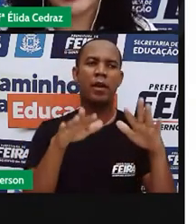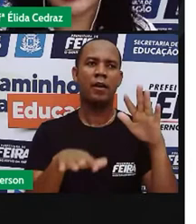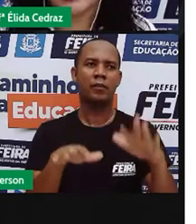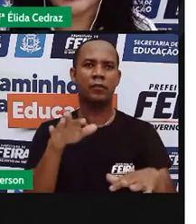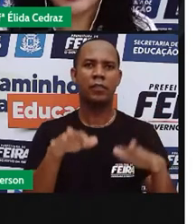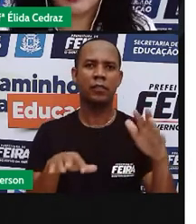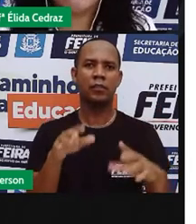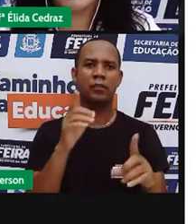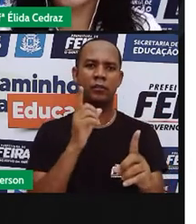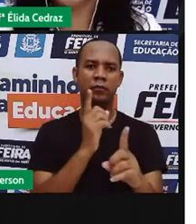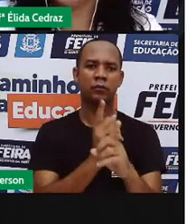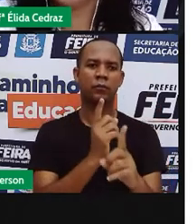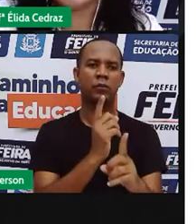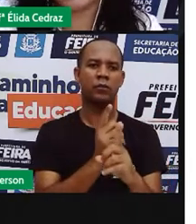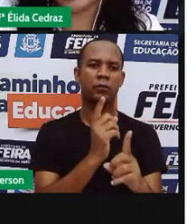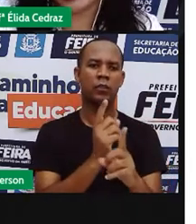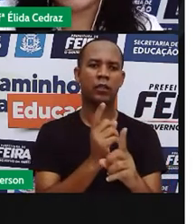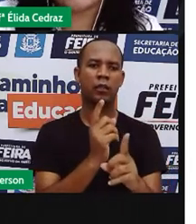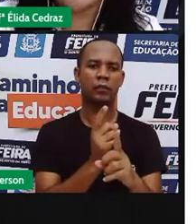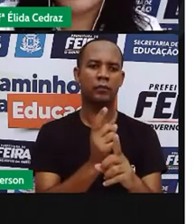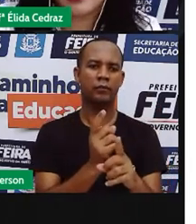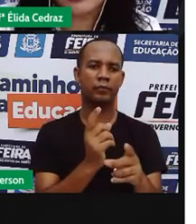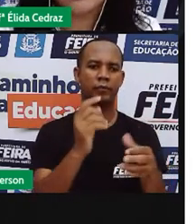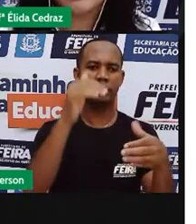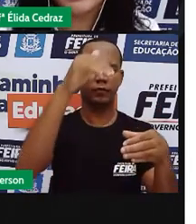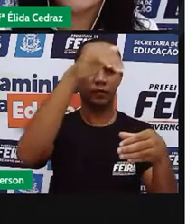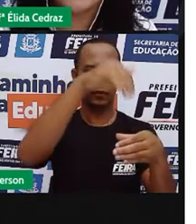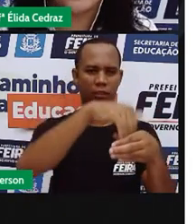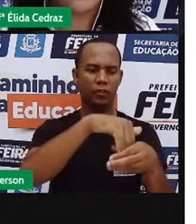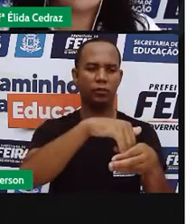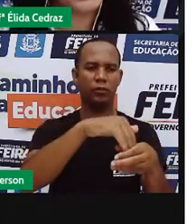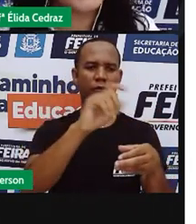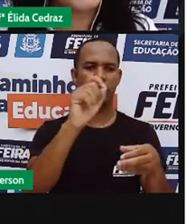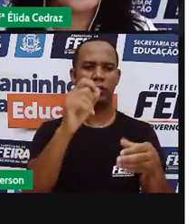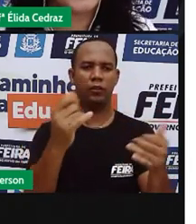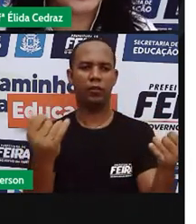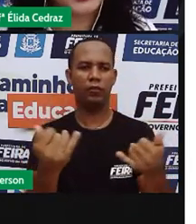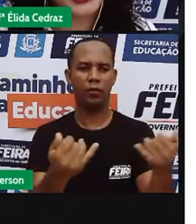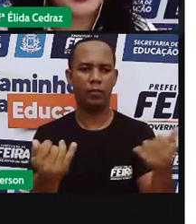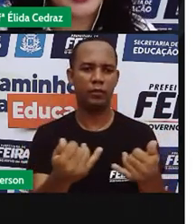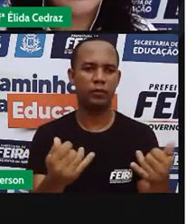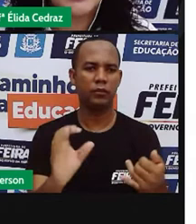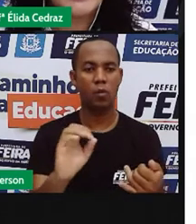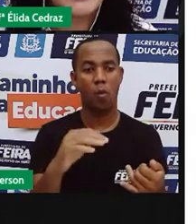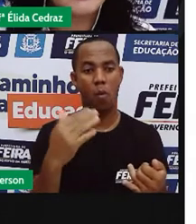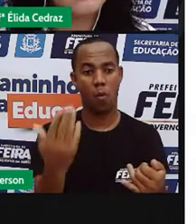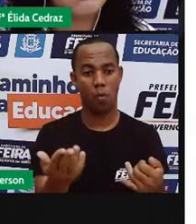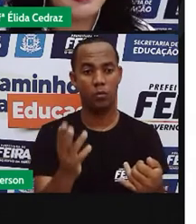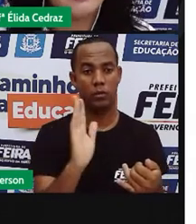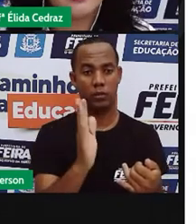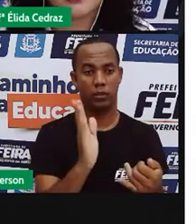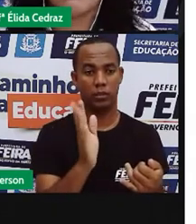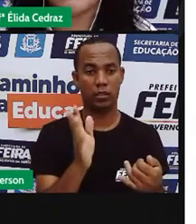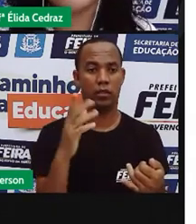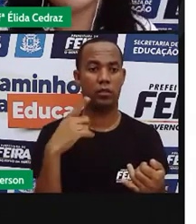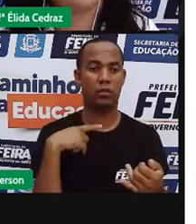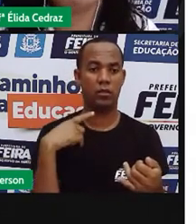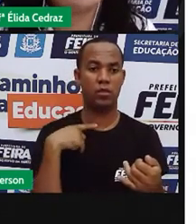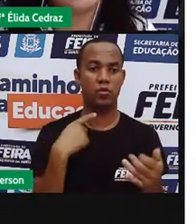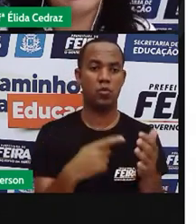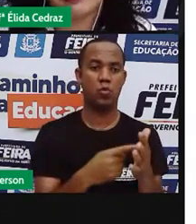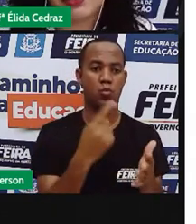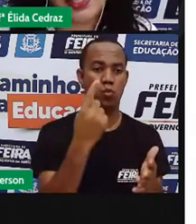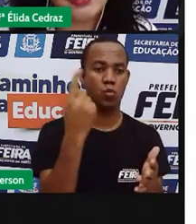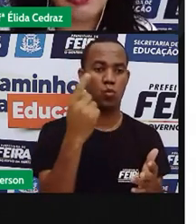encontra isso na parte de dentro do jornal bem no meio ou já existe um jornal específico